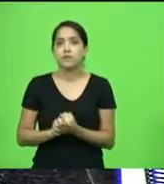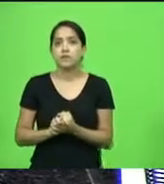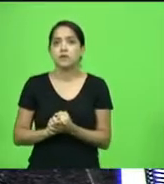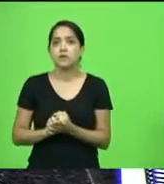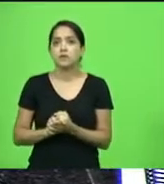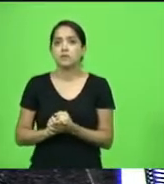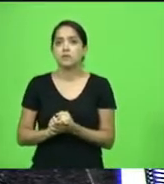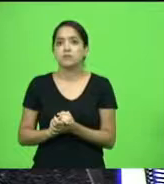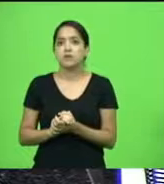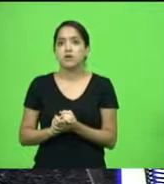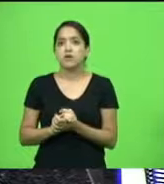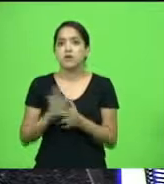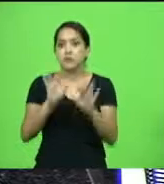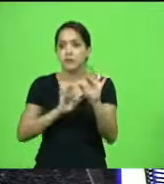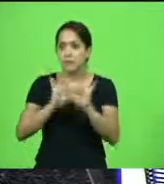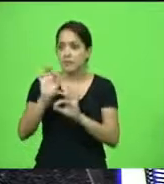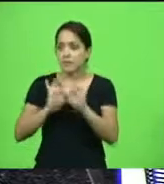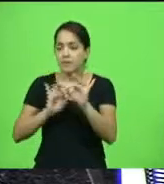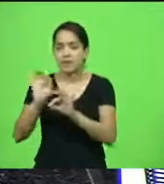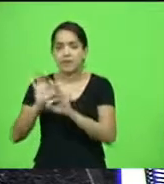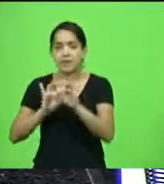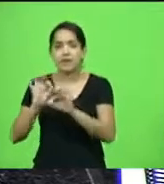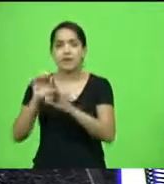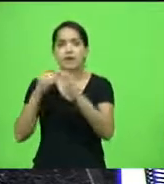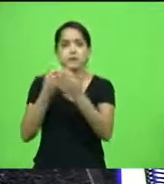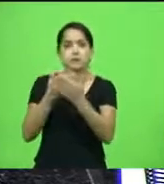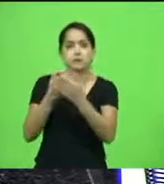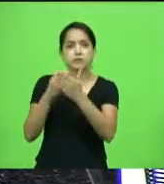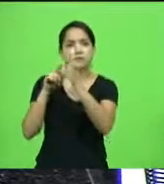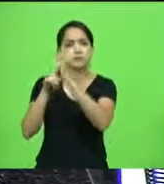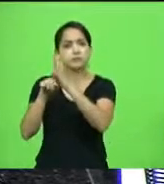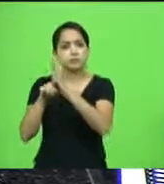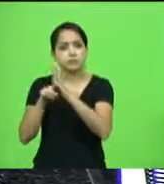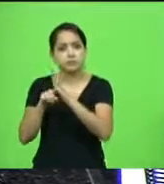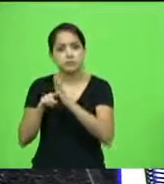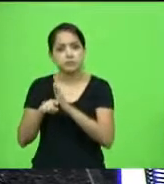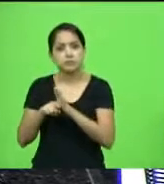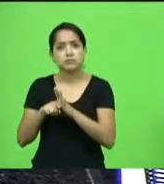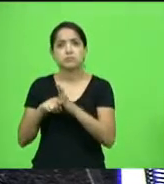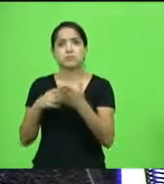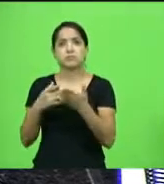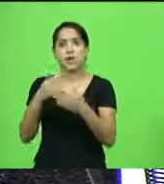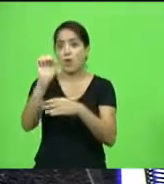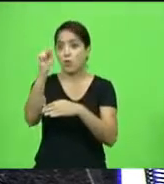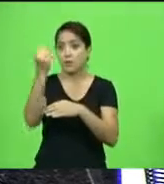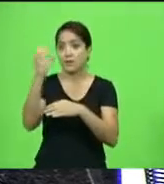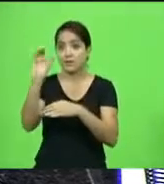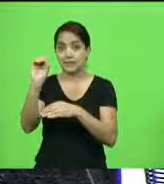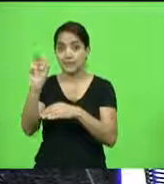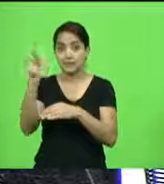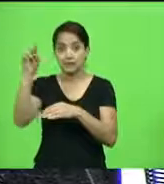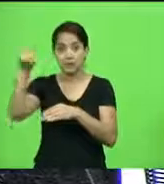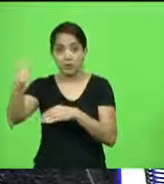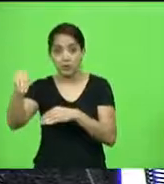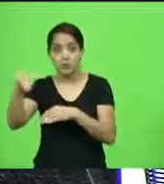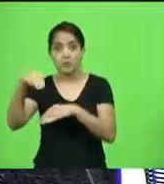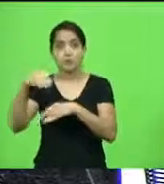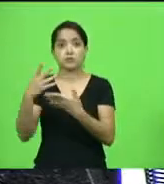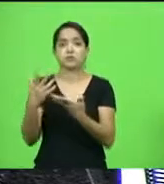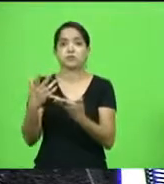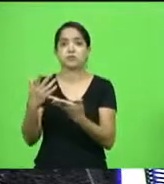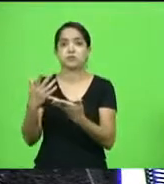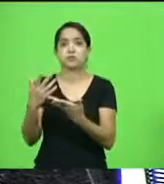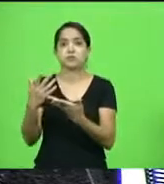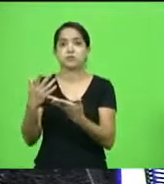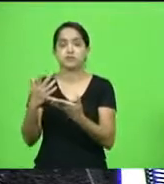uma tecnicidade, um estudo técnico, porque você tem que transitar ali a 80 por hora. Se alguém colocou uma